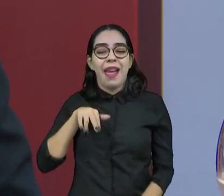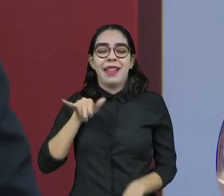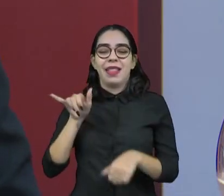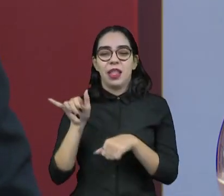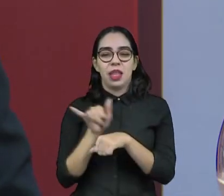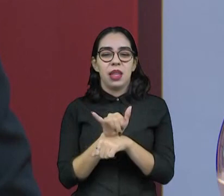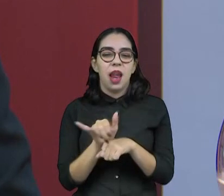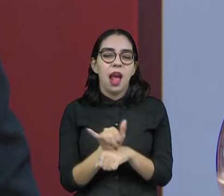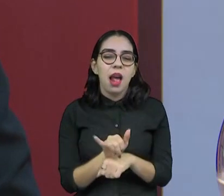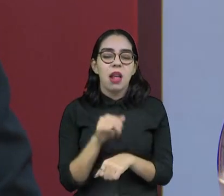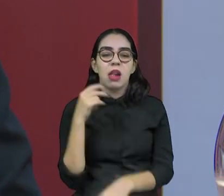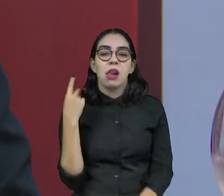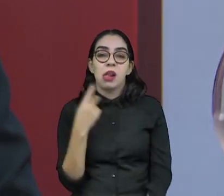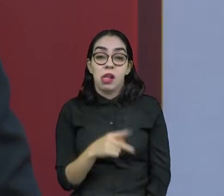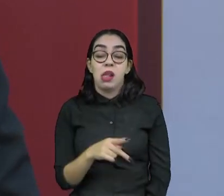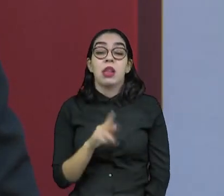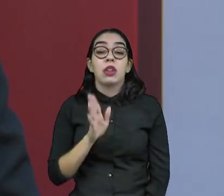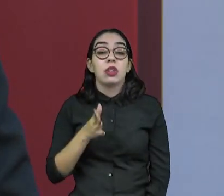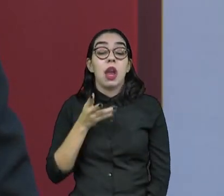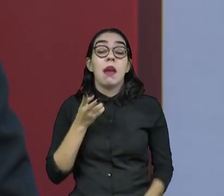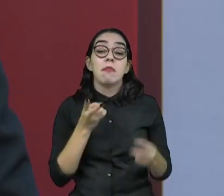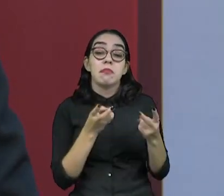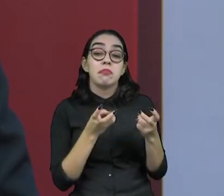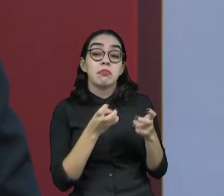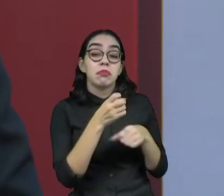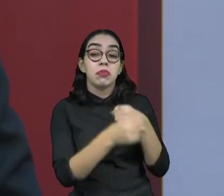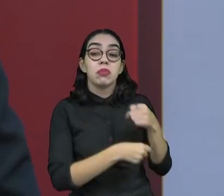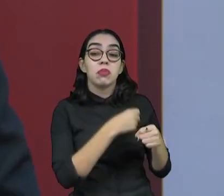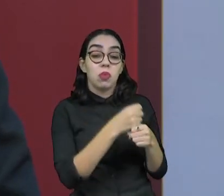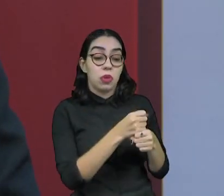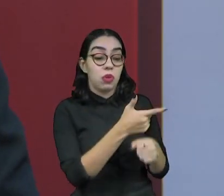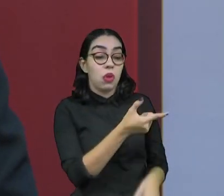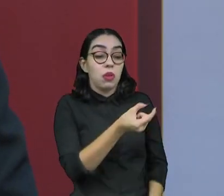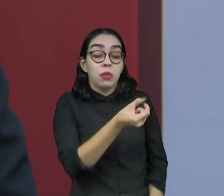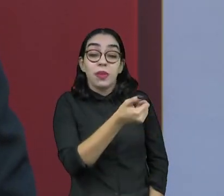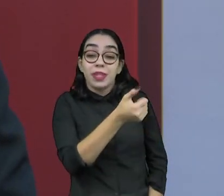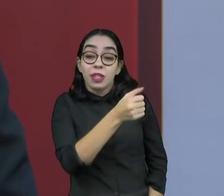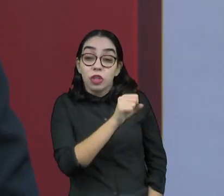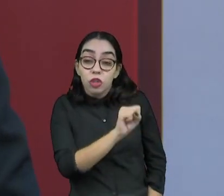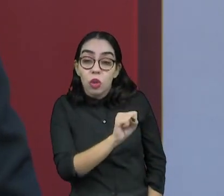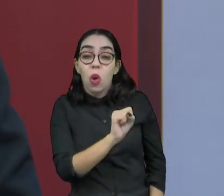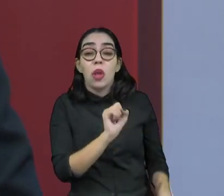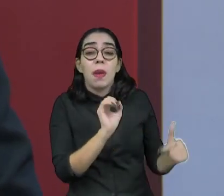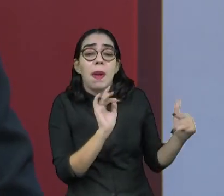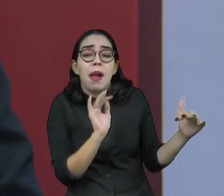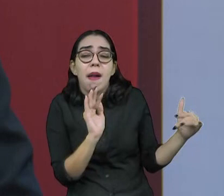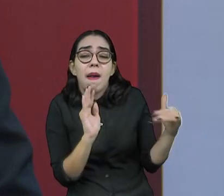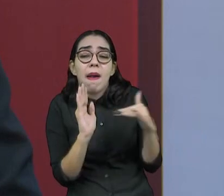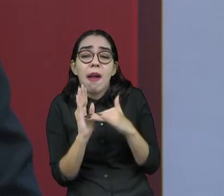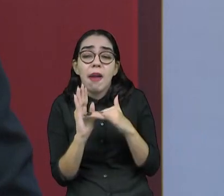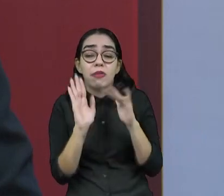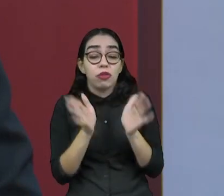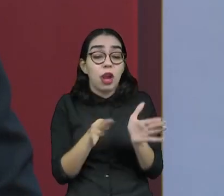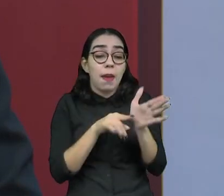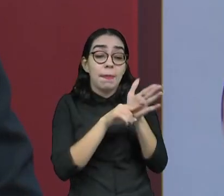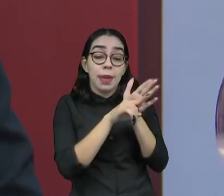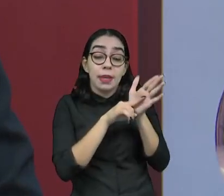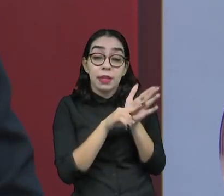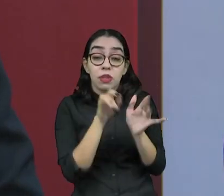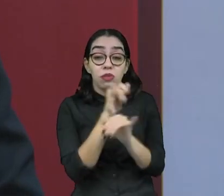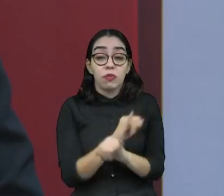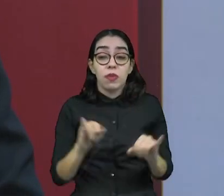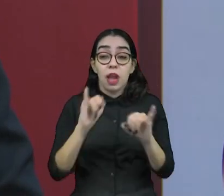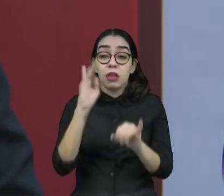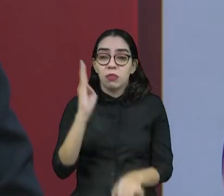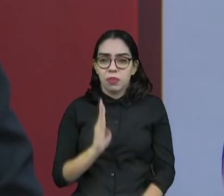estamos vivenciando essa realidade desde 2018, né? Porque, como eu falei anteriormente, essas pesquisas começaram a ser divulgadas no Brasil